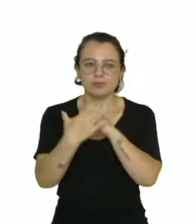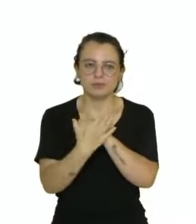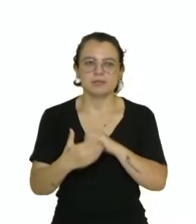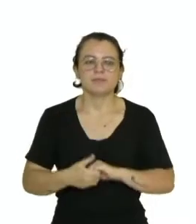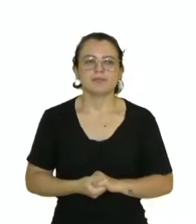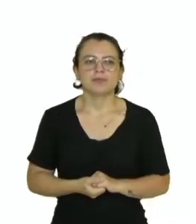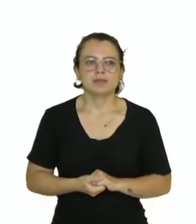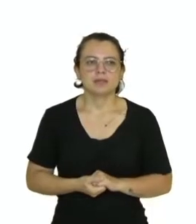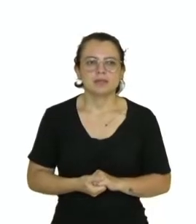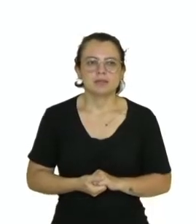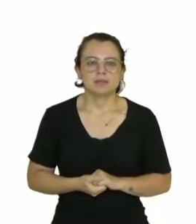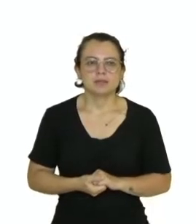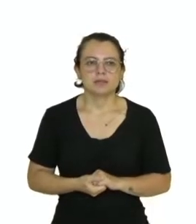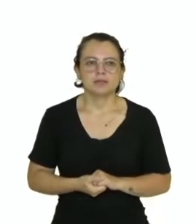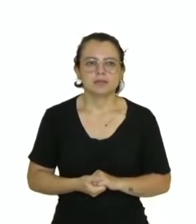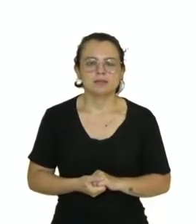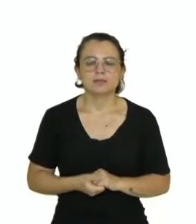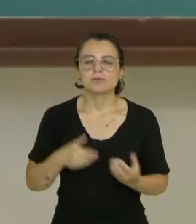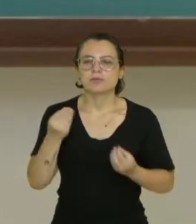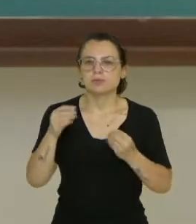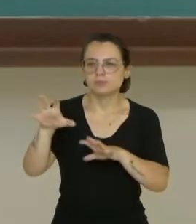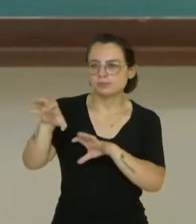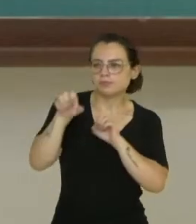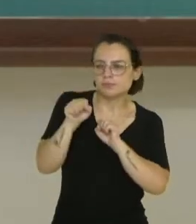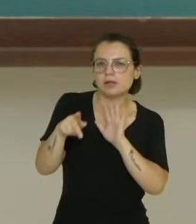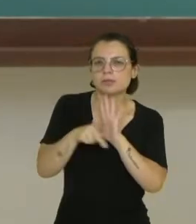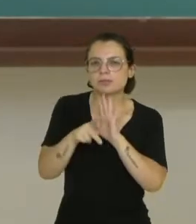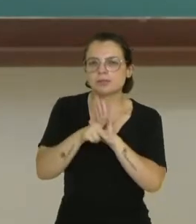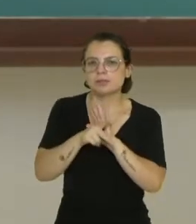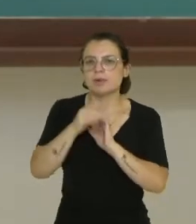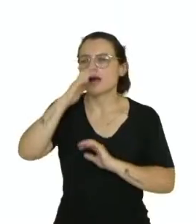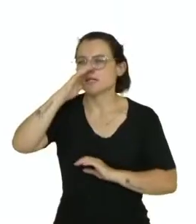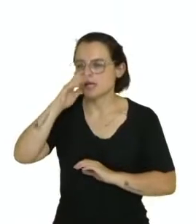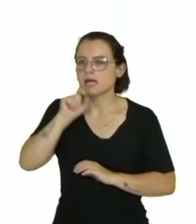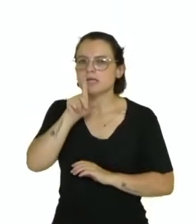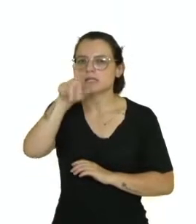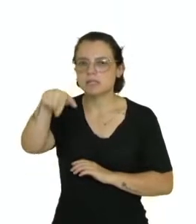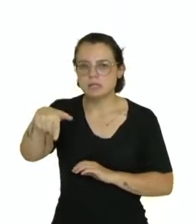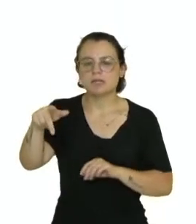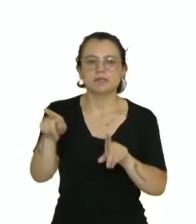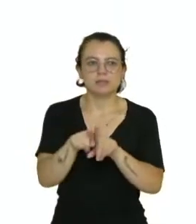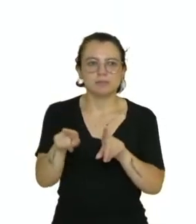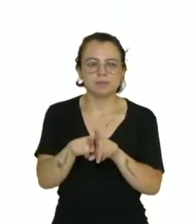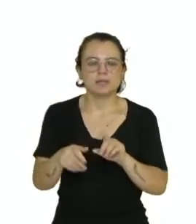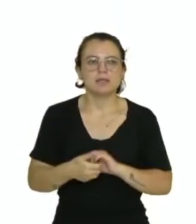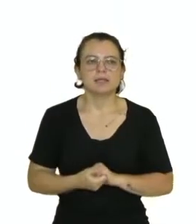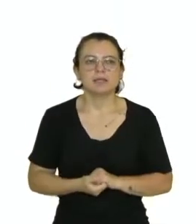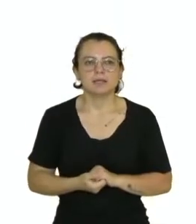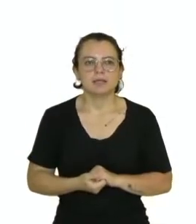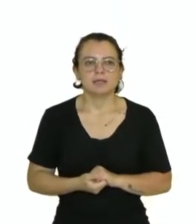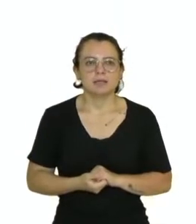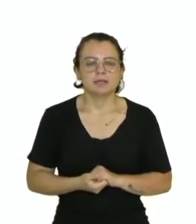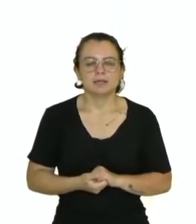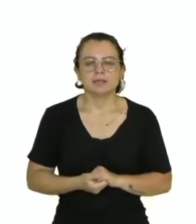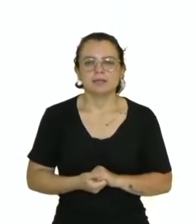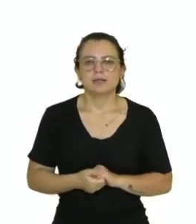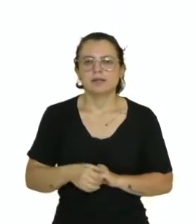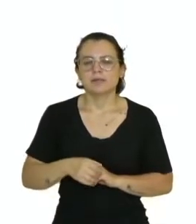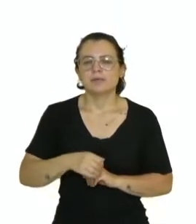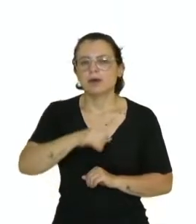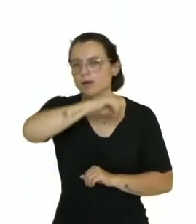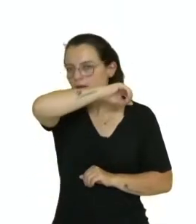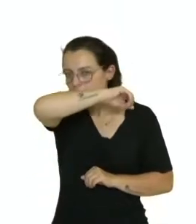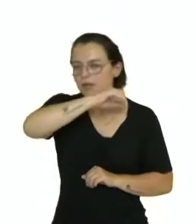né? A gente pega através de cutículas de saliva, né? Quando expelimos, naturalmente falando, tossindo, espirrando,